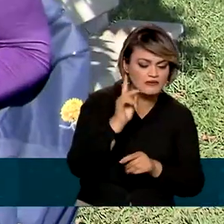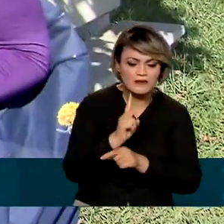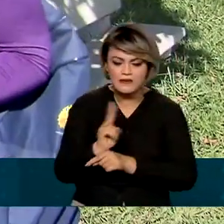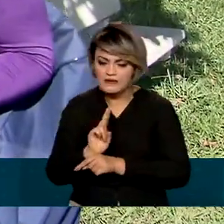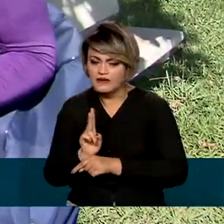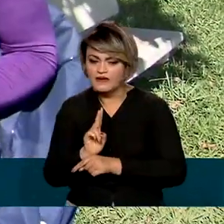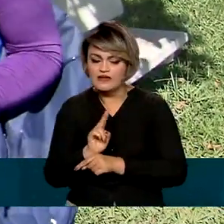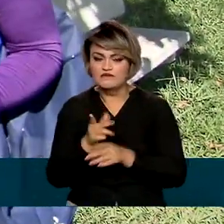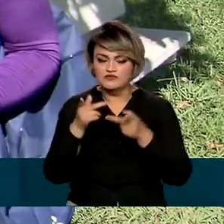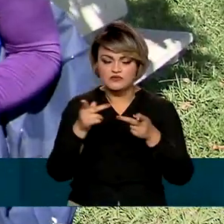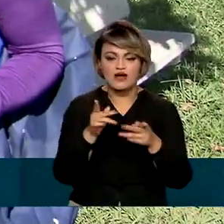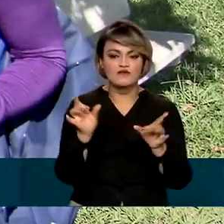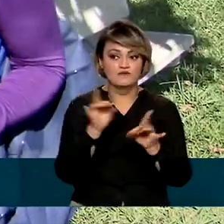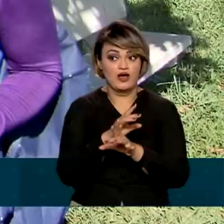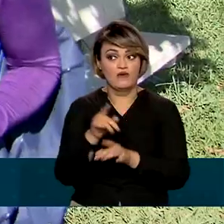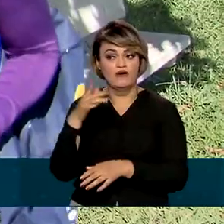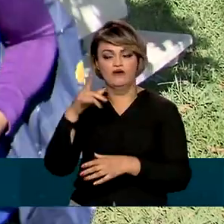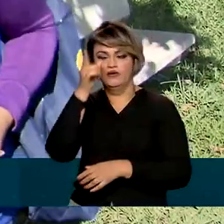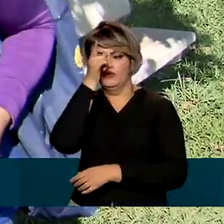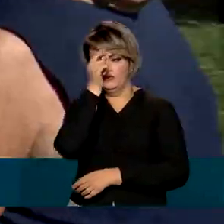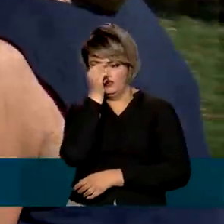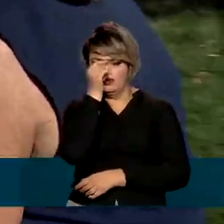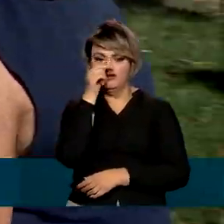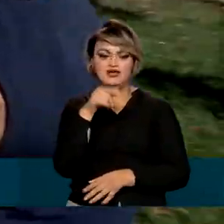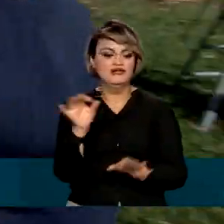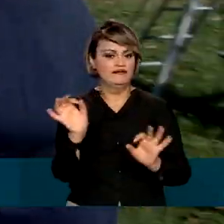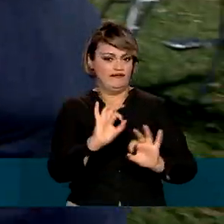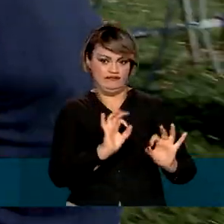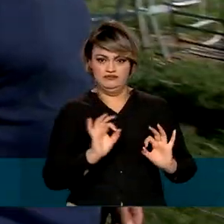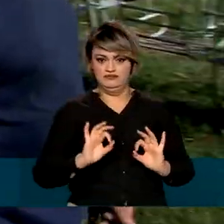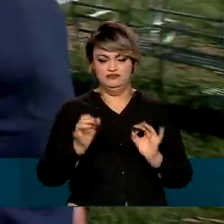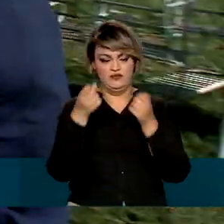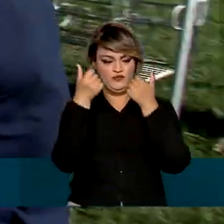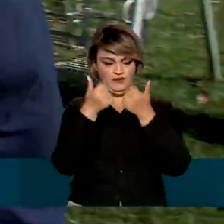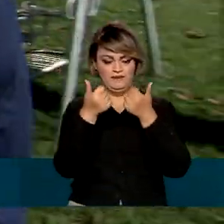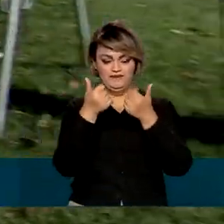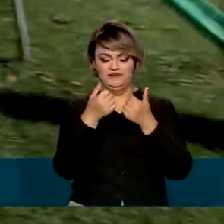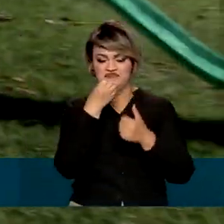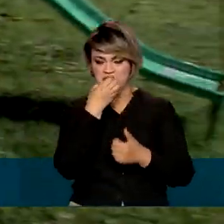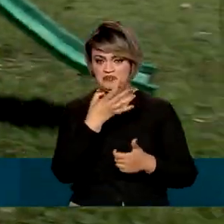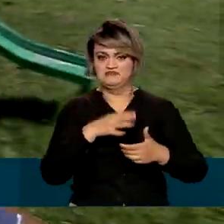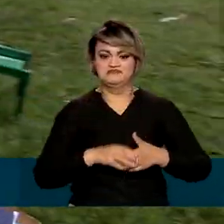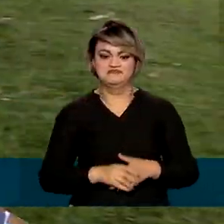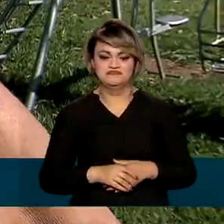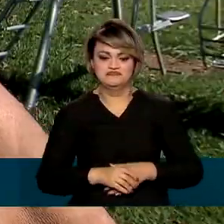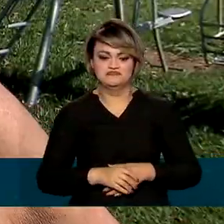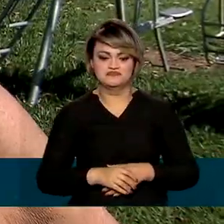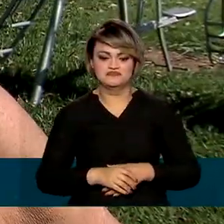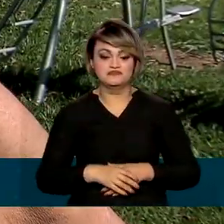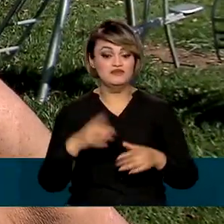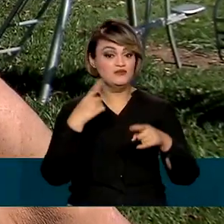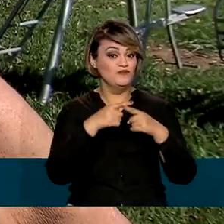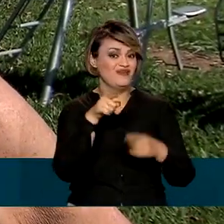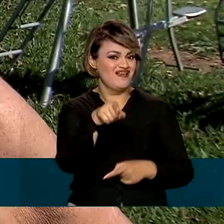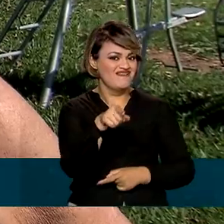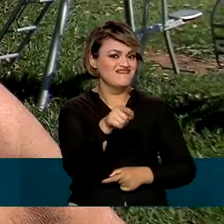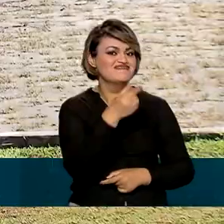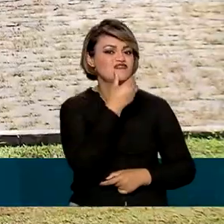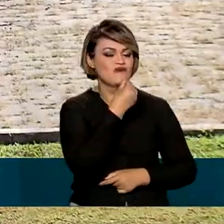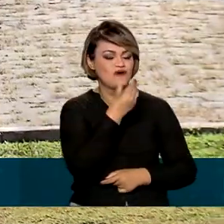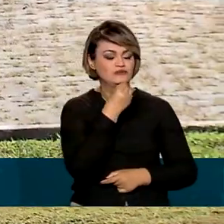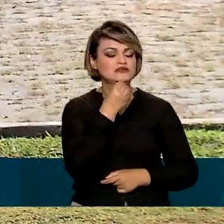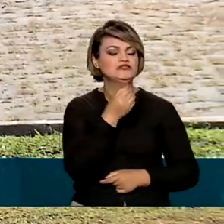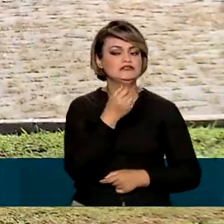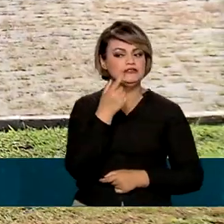E no final da visita, um alívio. Nenhum foco do mosquito foi encontrado. Isso porque o seu